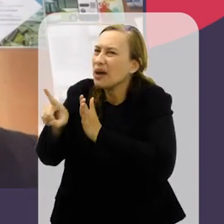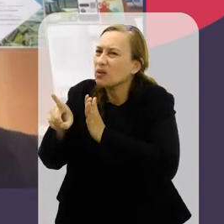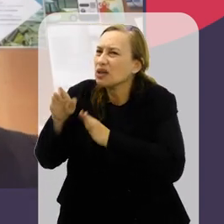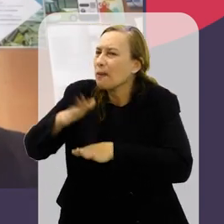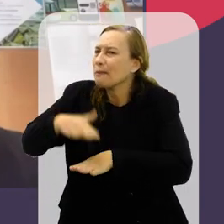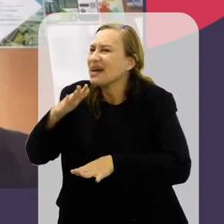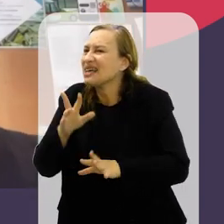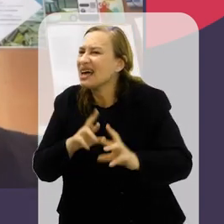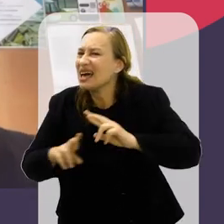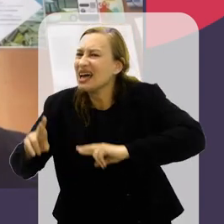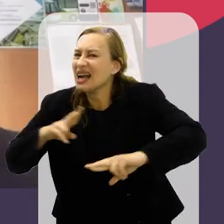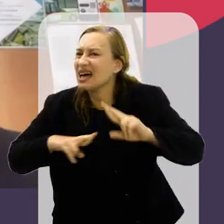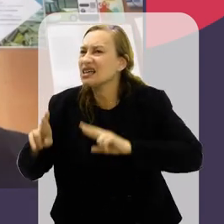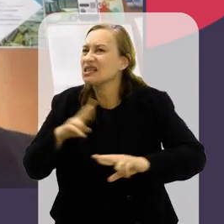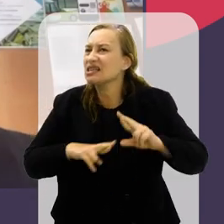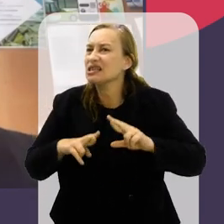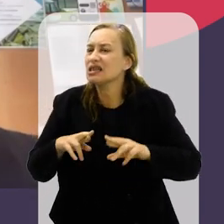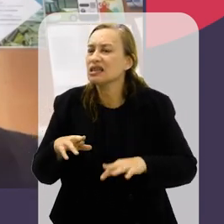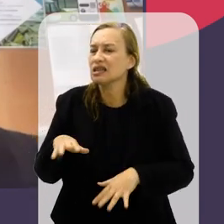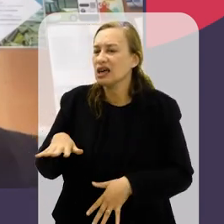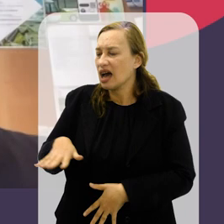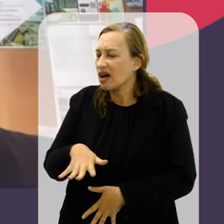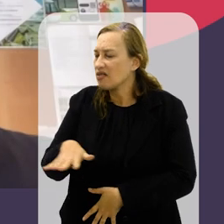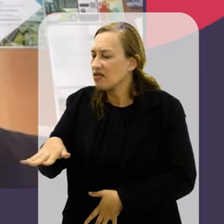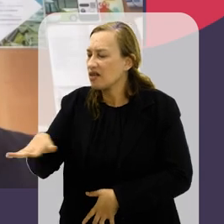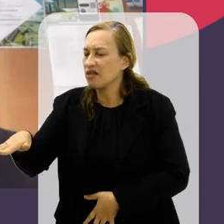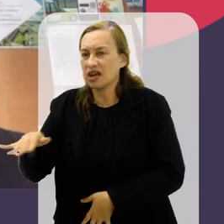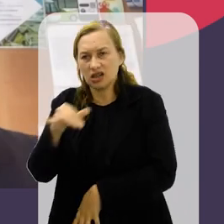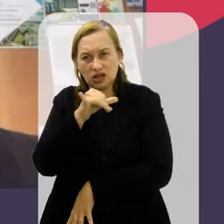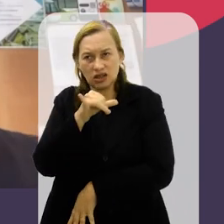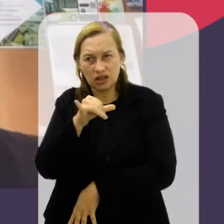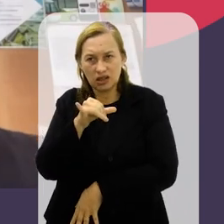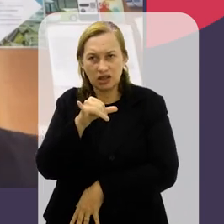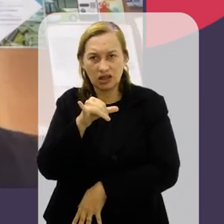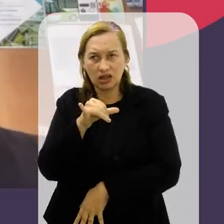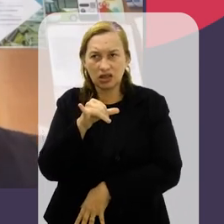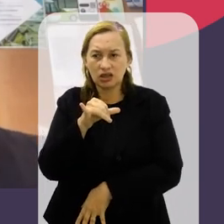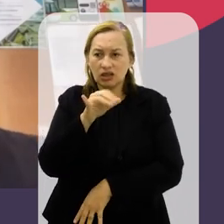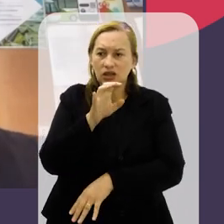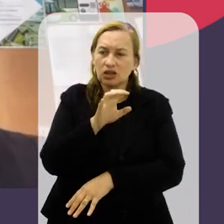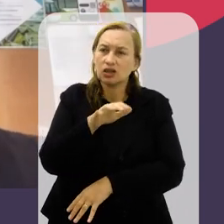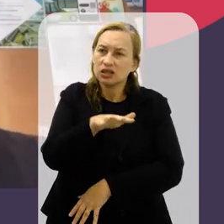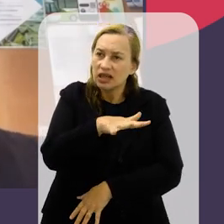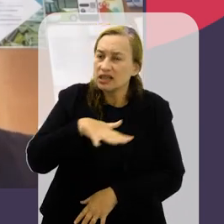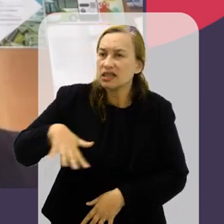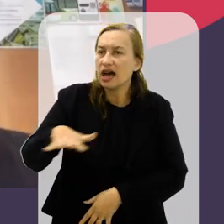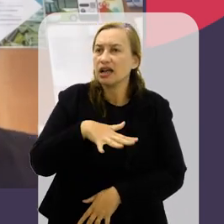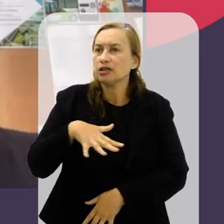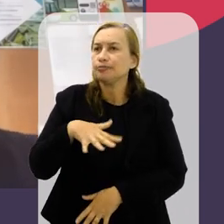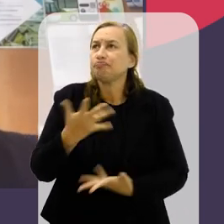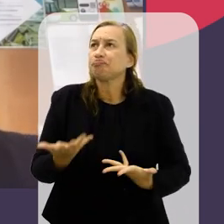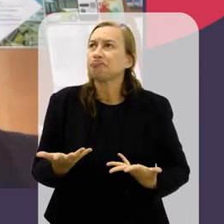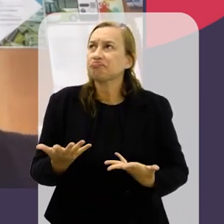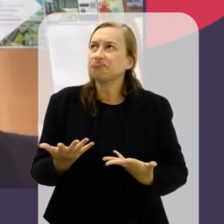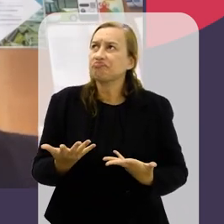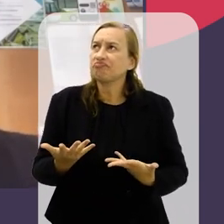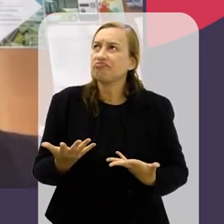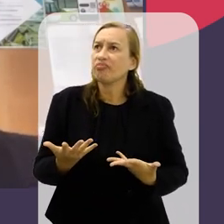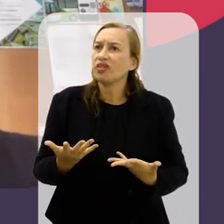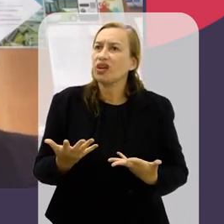verdade, a minha pergunta tinha sido mais em relação às zonas periféricas dessas grandes metrópoles. Elas costumam ser